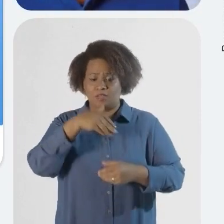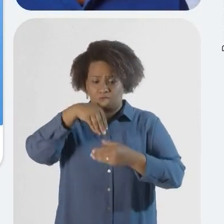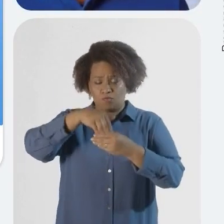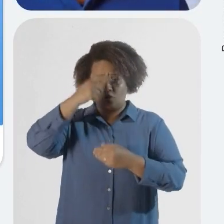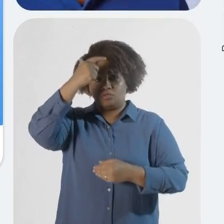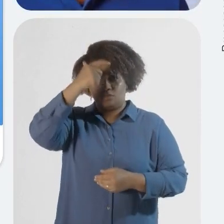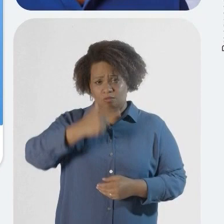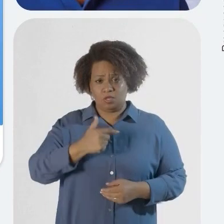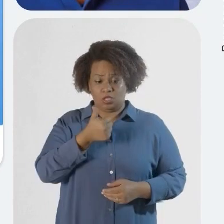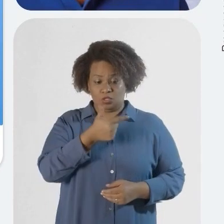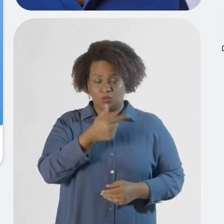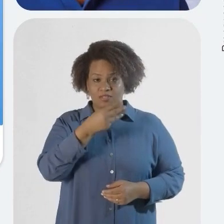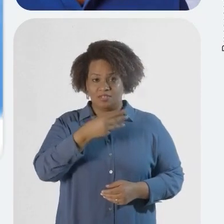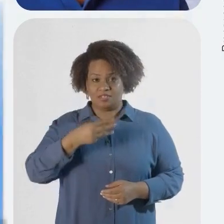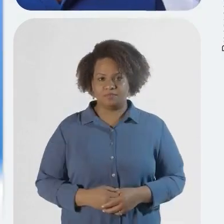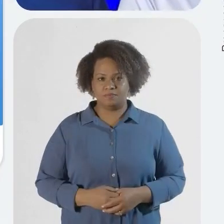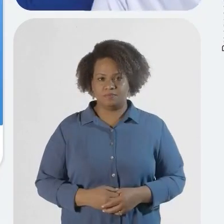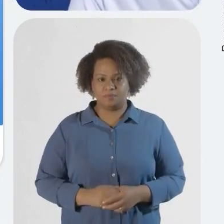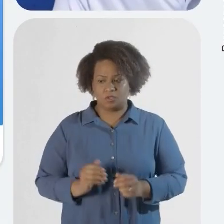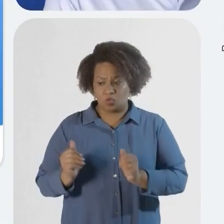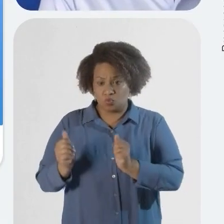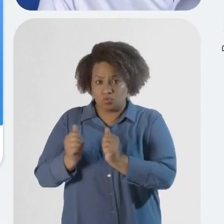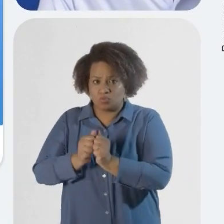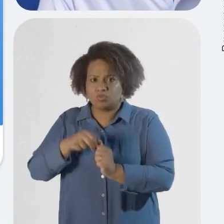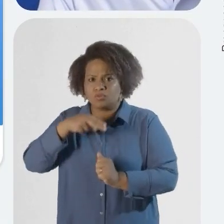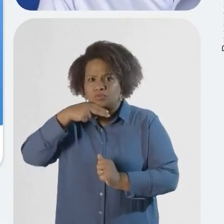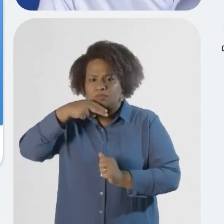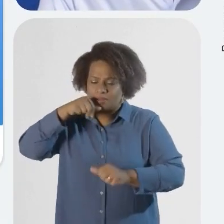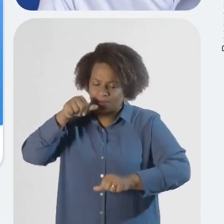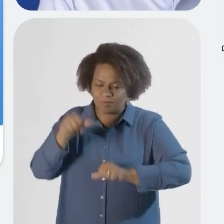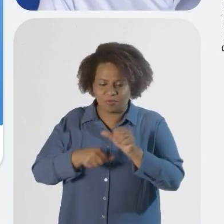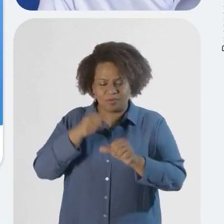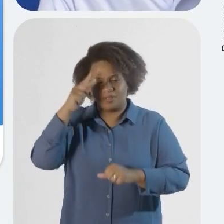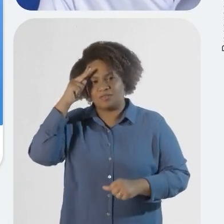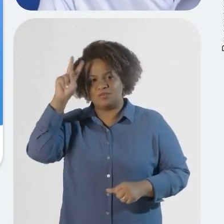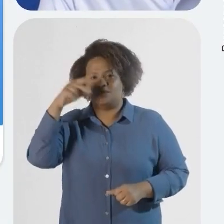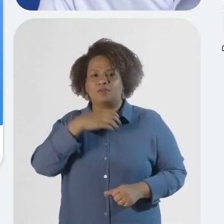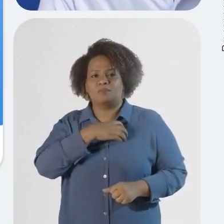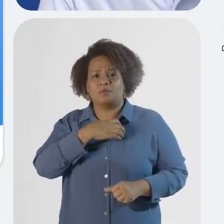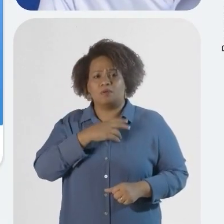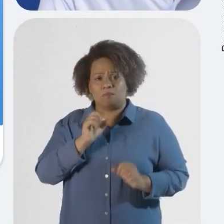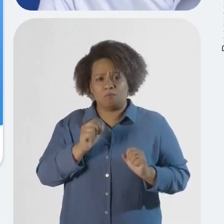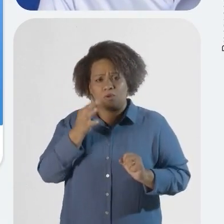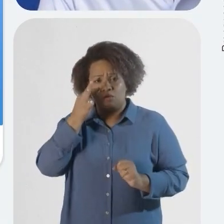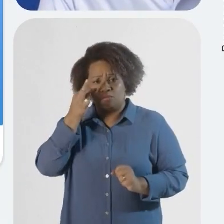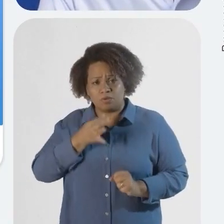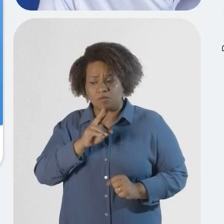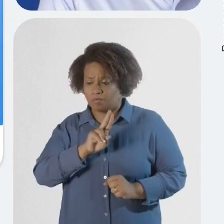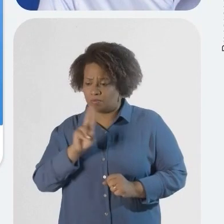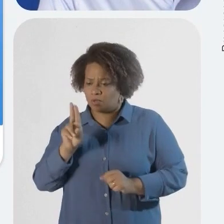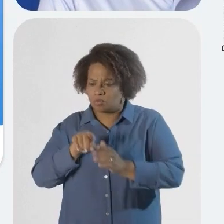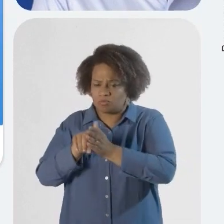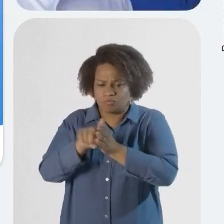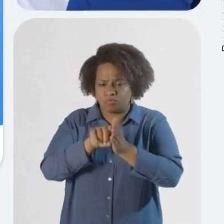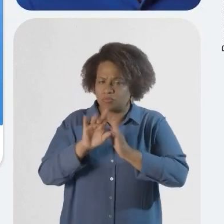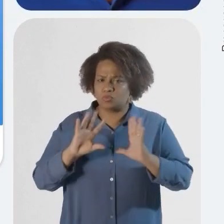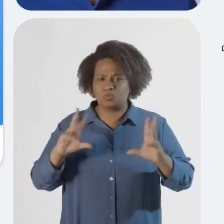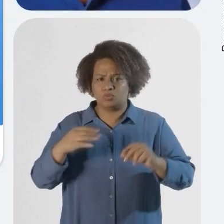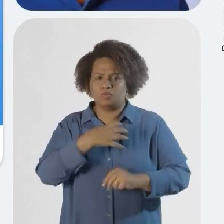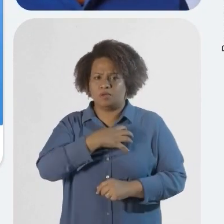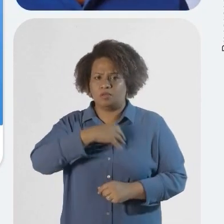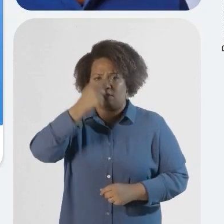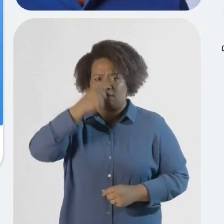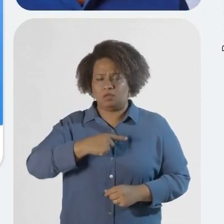Juscelia Nascimento, 12, 3, 3, 3. Junto com o Neto, para mudarmos a história da Bahia, coloco meu nome para apreciação de todos os baianos.